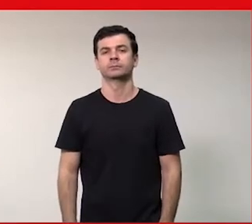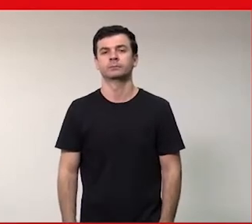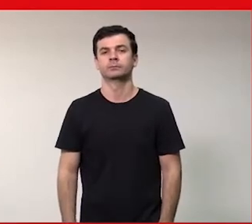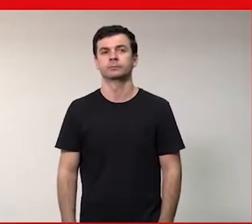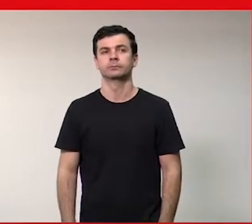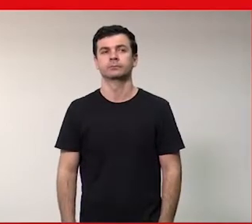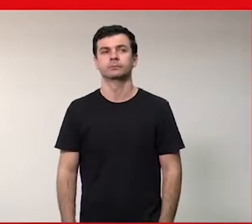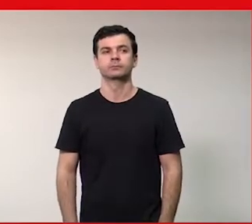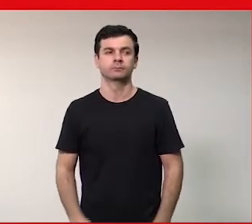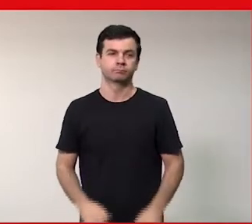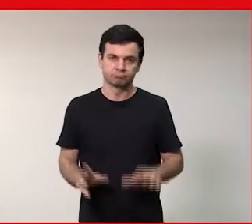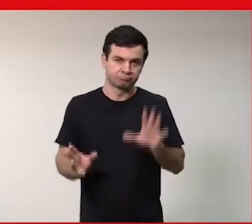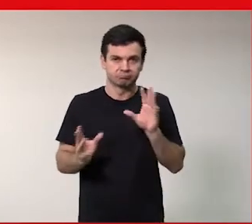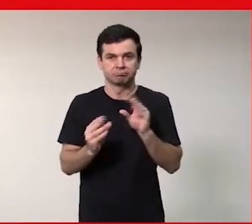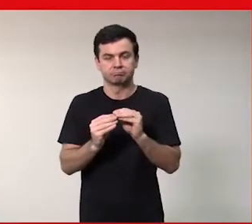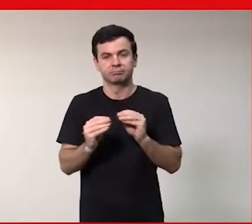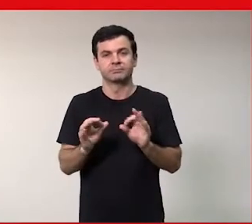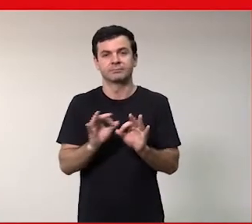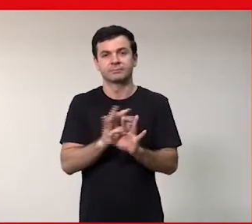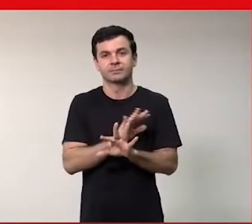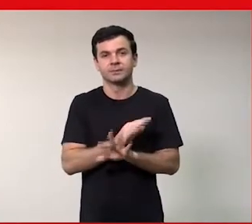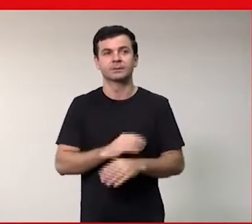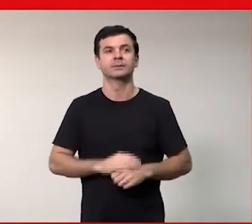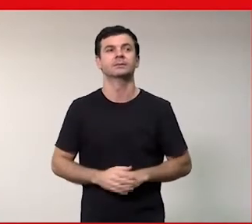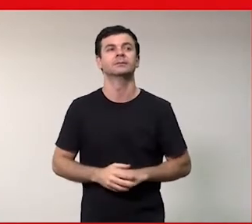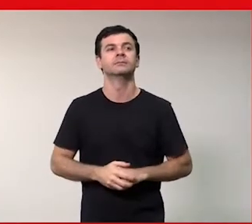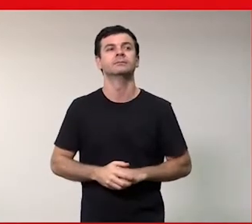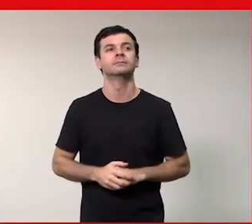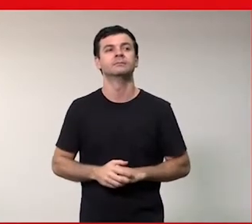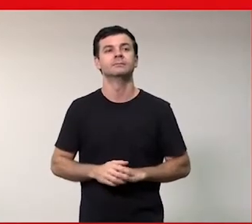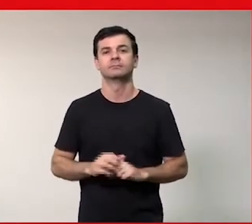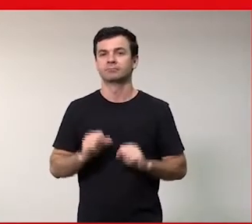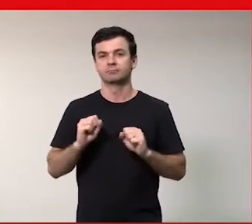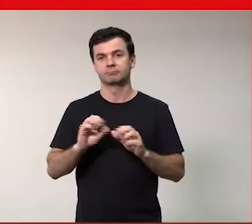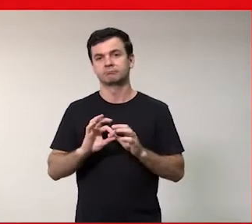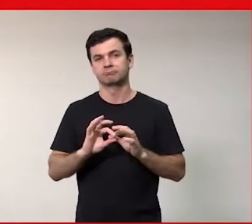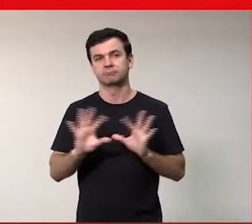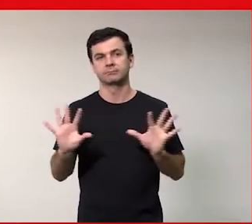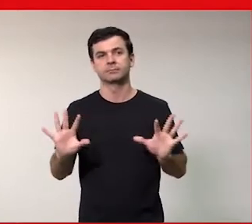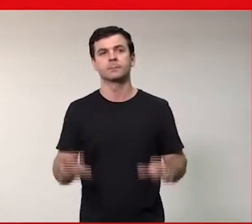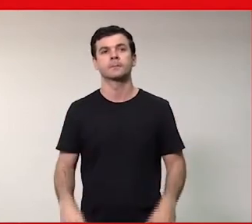Espero essas minhas considerações fico também à disposição para outras